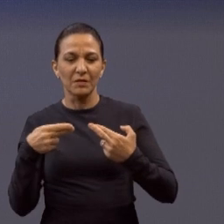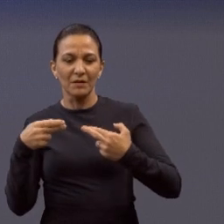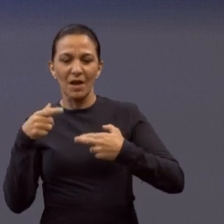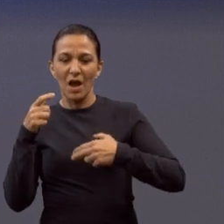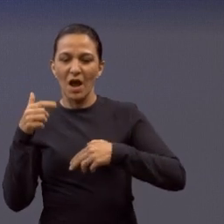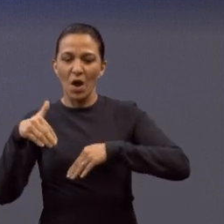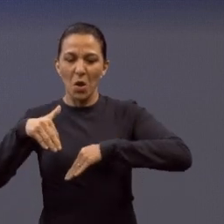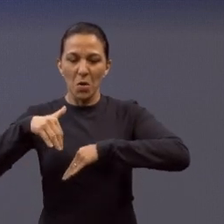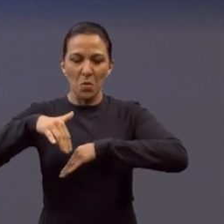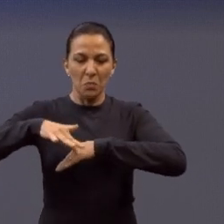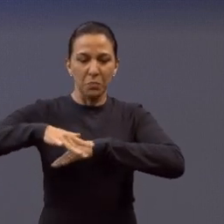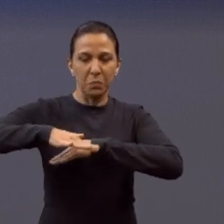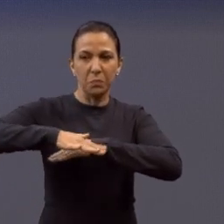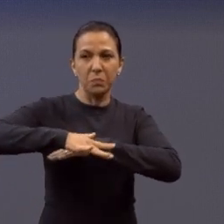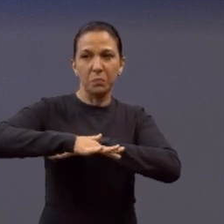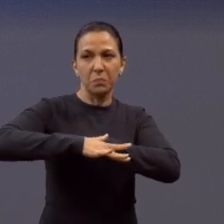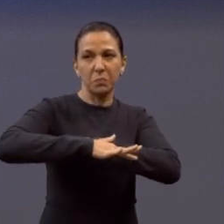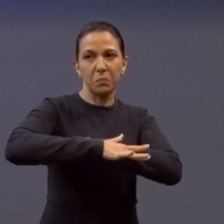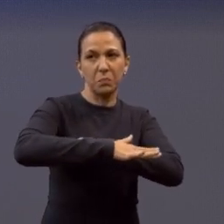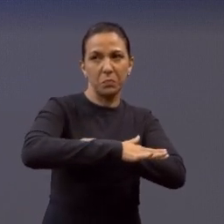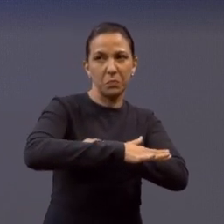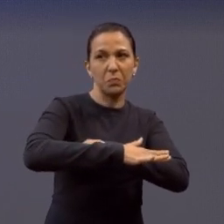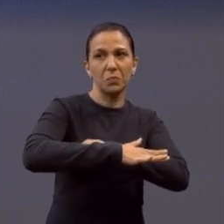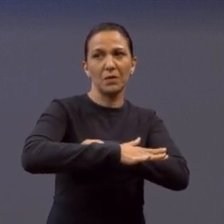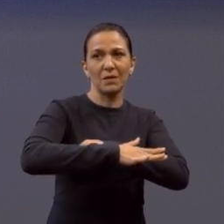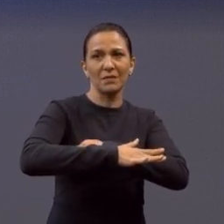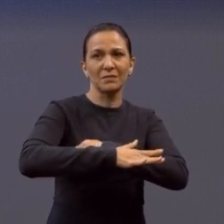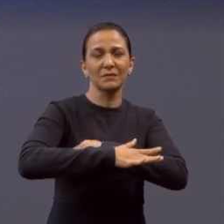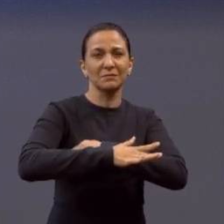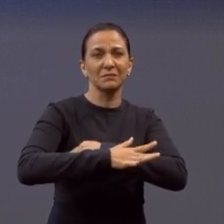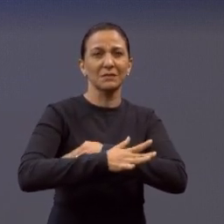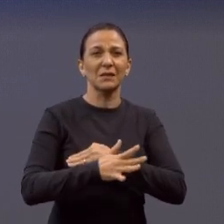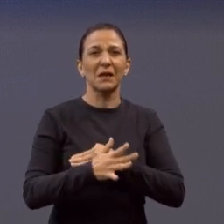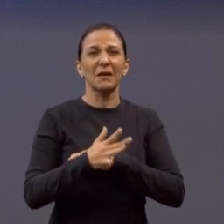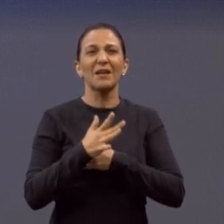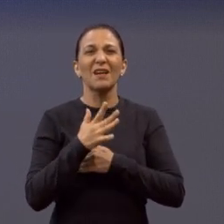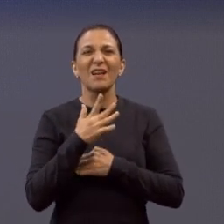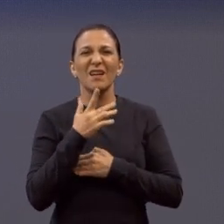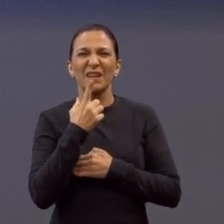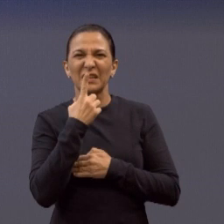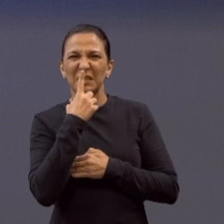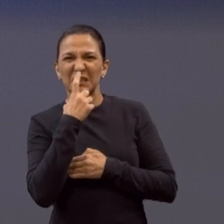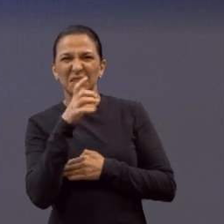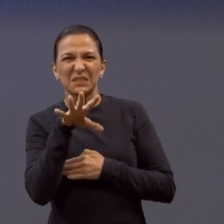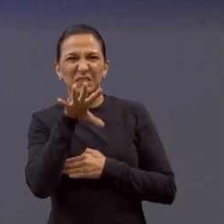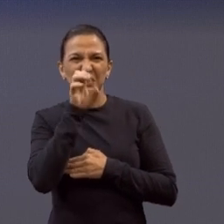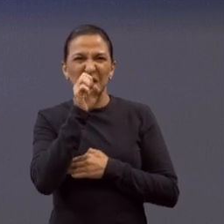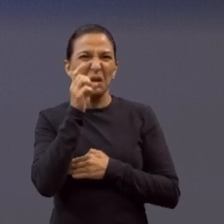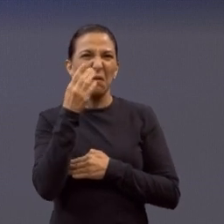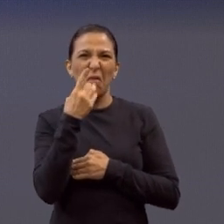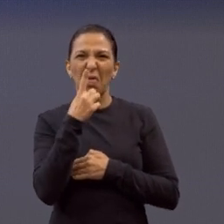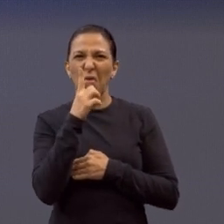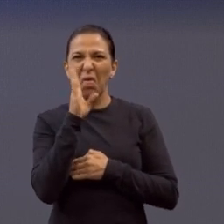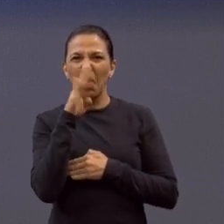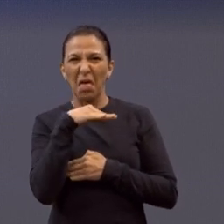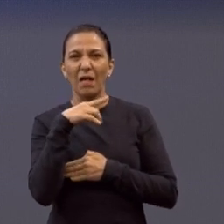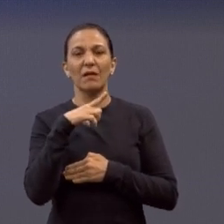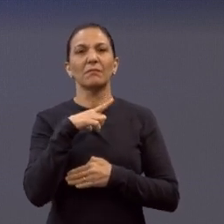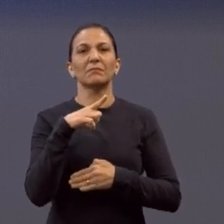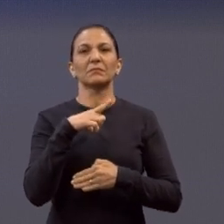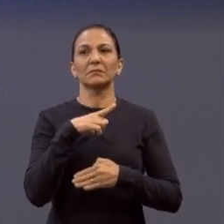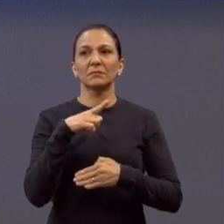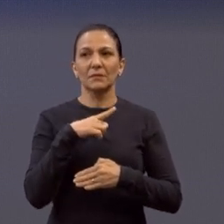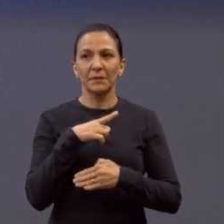E, como o pessoal do DAE falou, isso aí é pior que o esgoto. Um mau cheiro enorme.